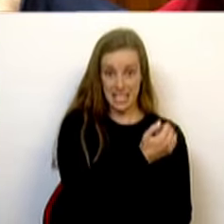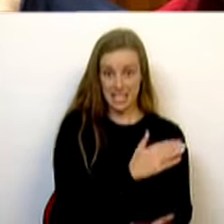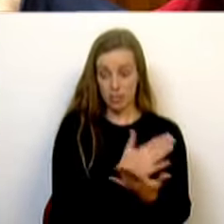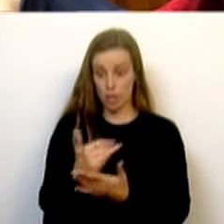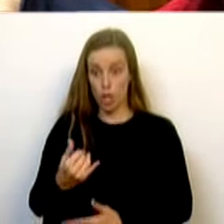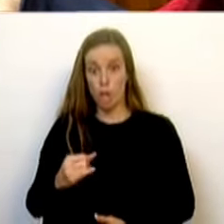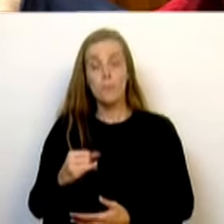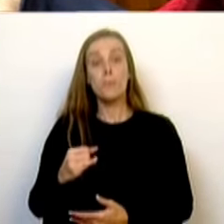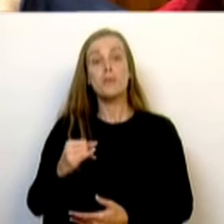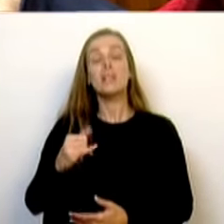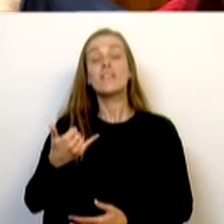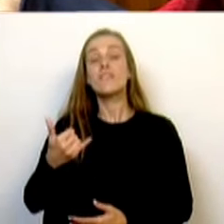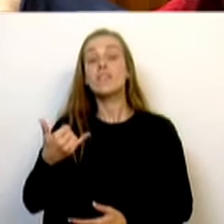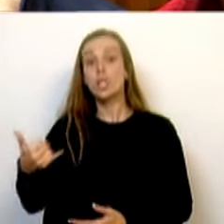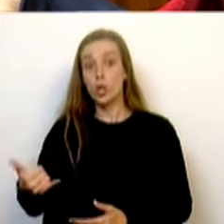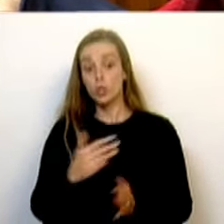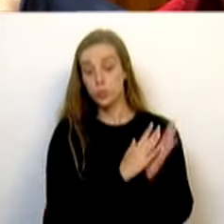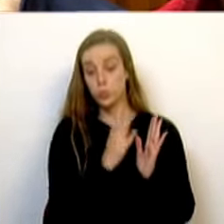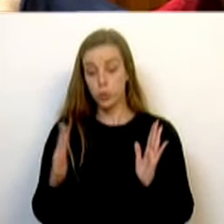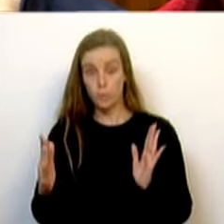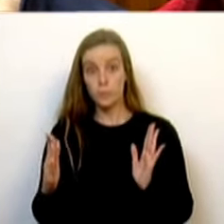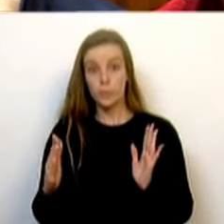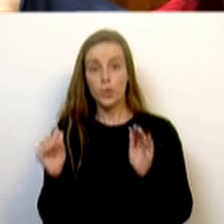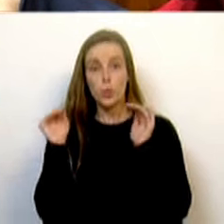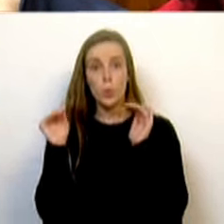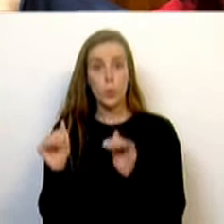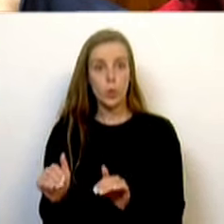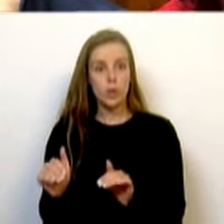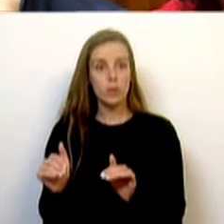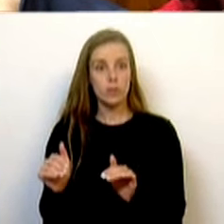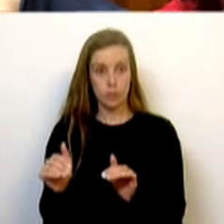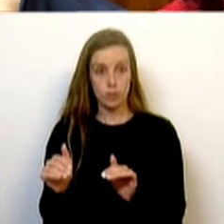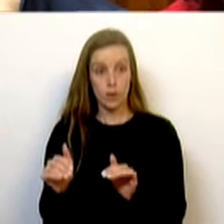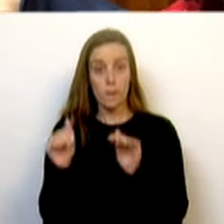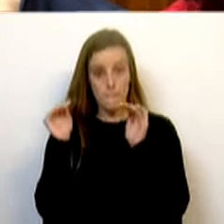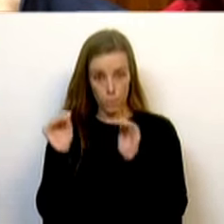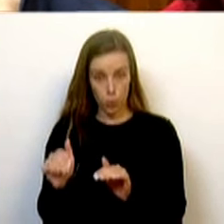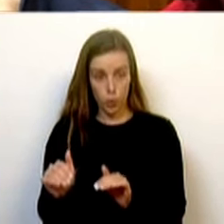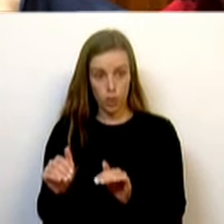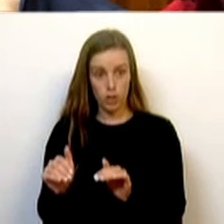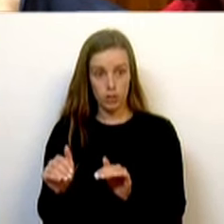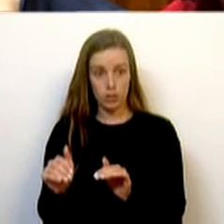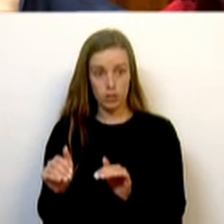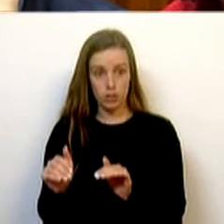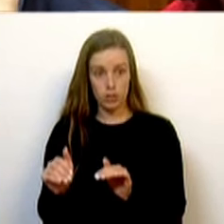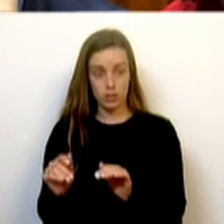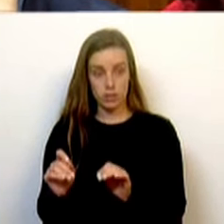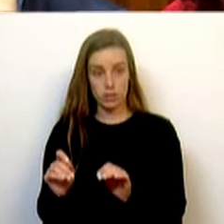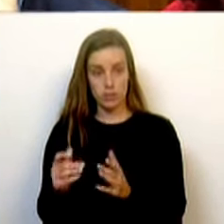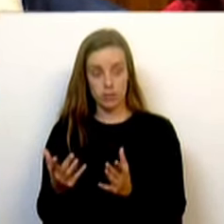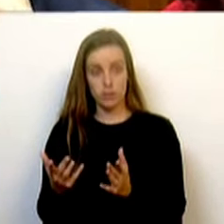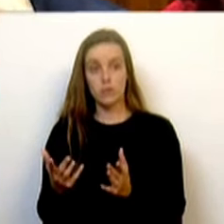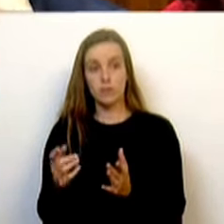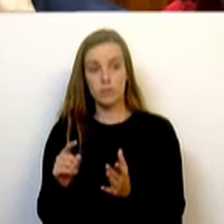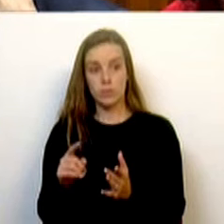2022, reduziu-se, ou melhor, baixou, que só tinha, que não tinha,